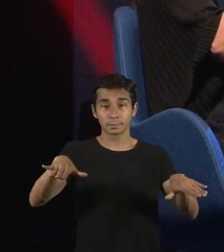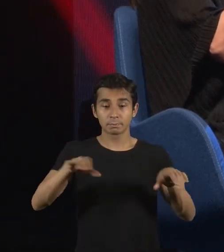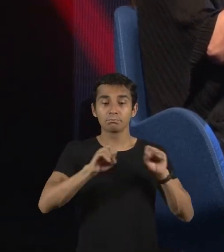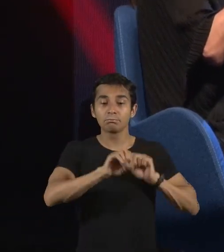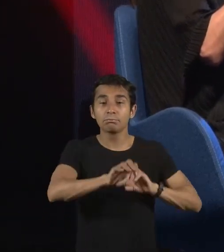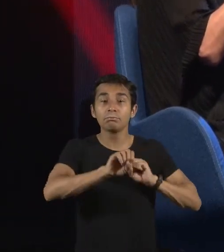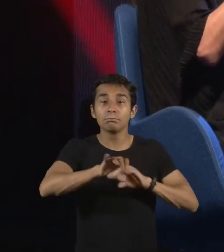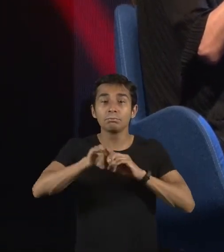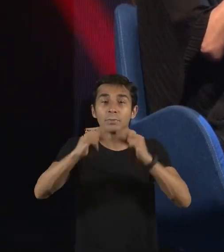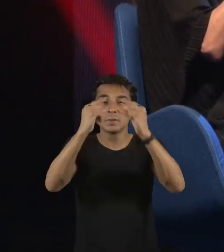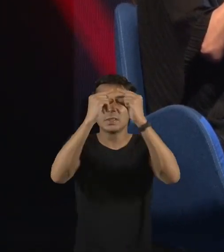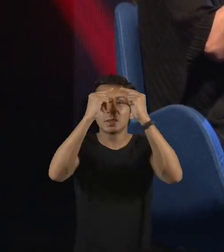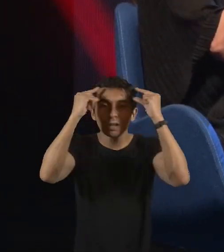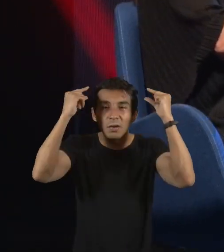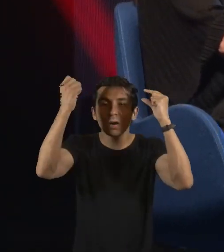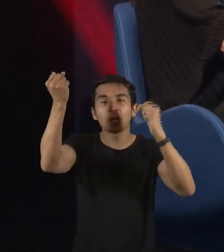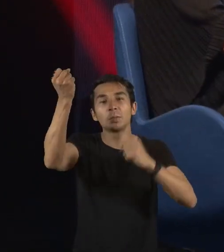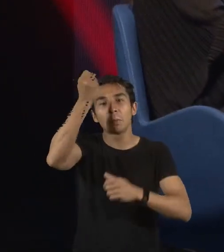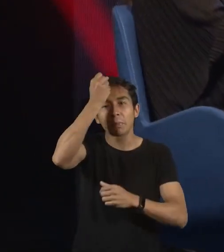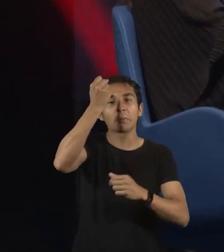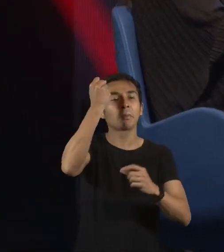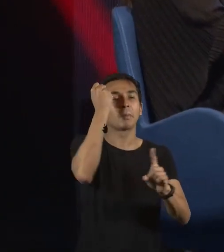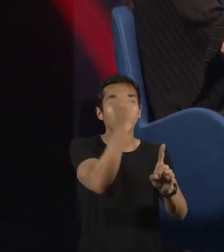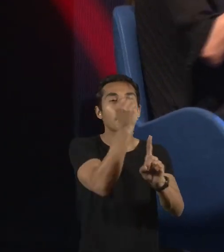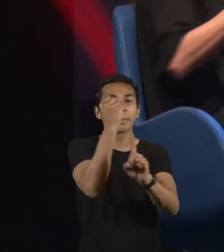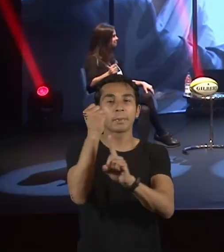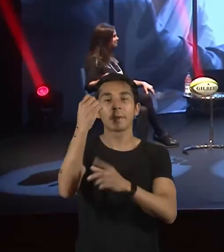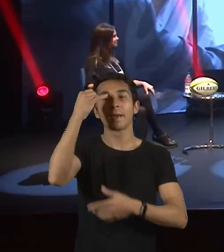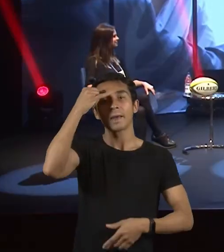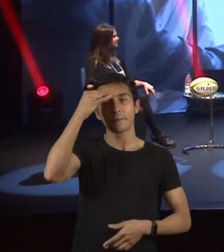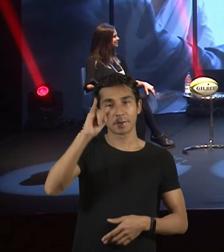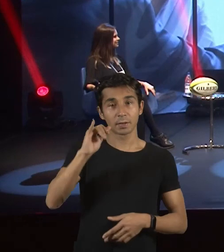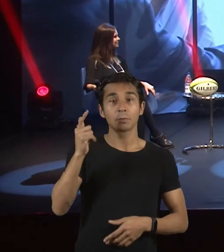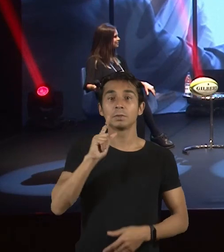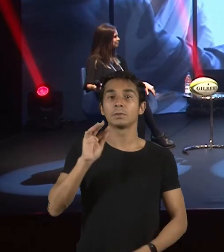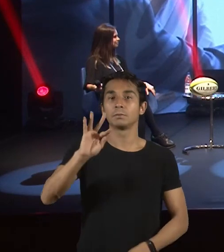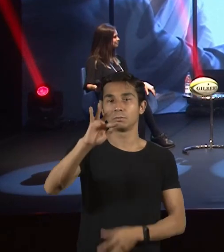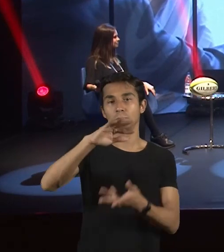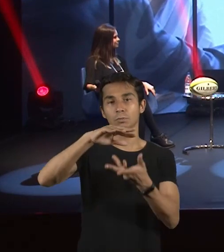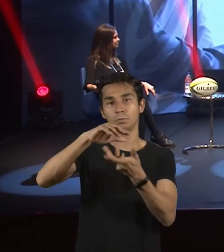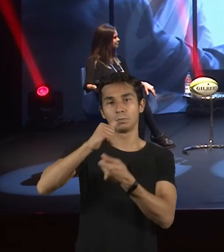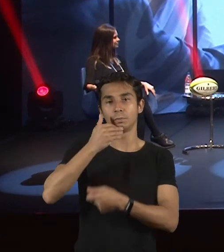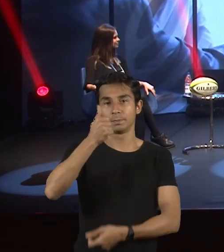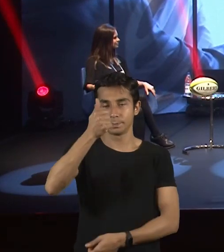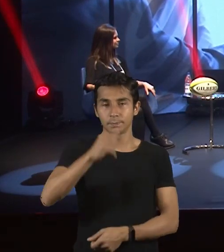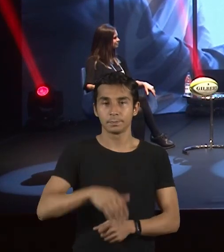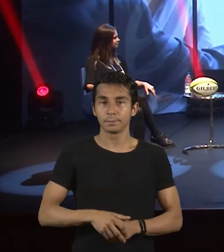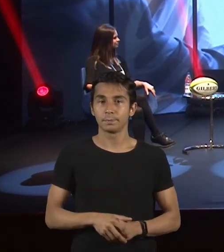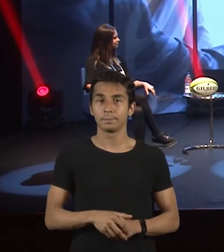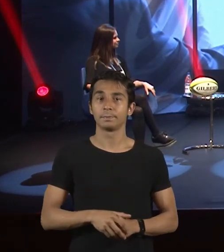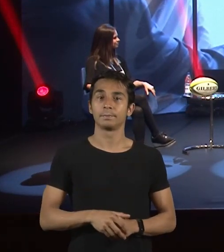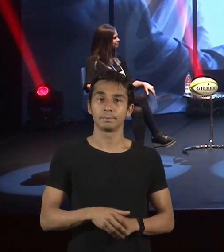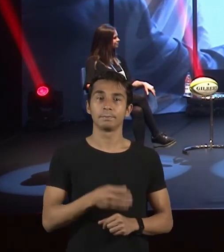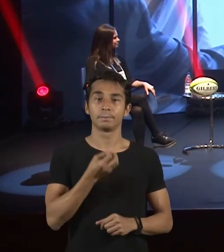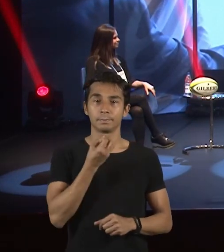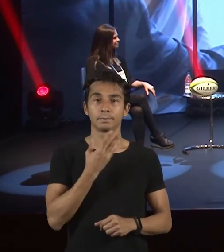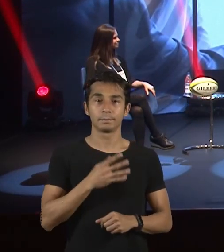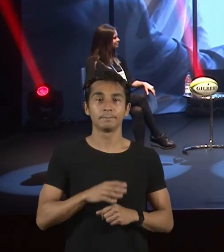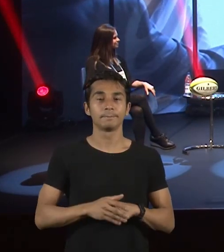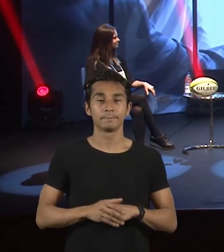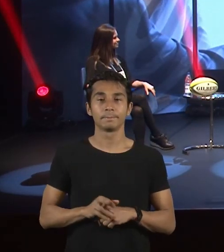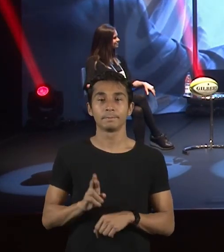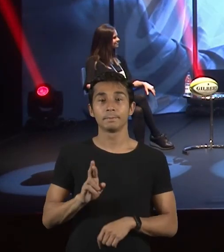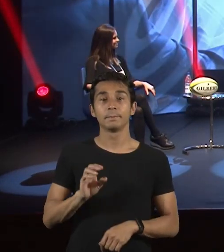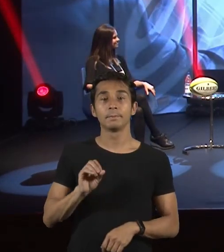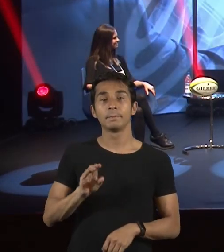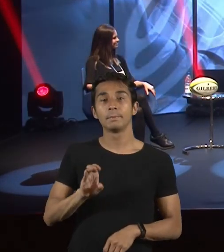estereótipos para que elas formem um mundo melhor no futuro. Muito bom. Roberta? Olha, eu não sou mãe, mas eu amo